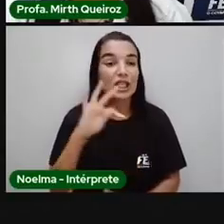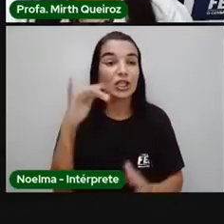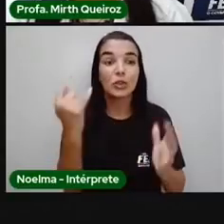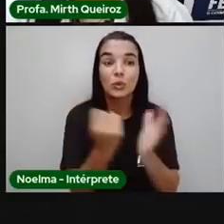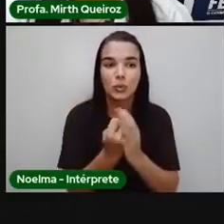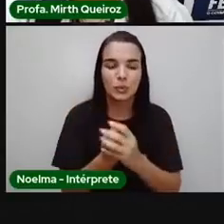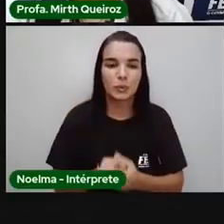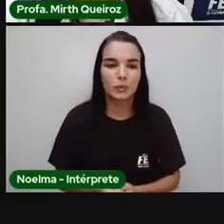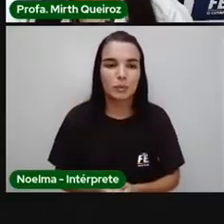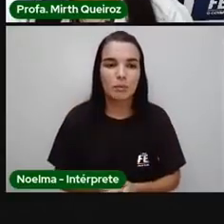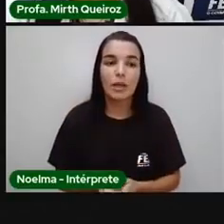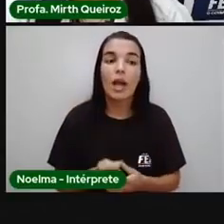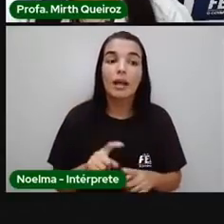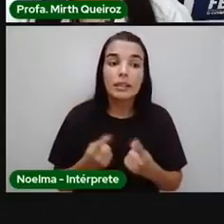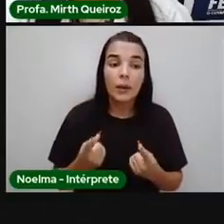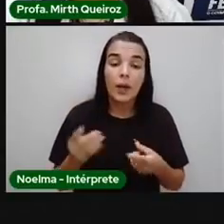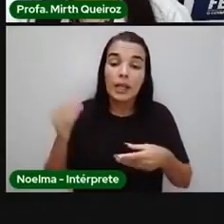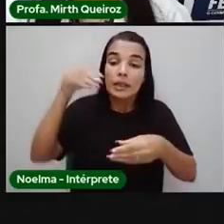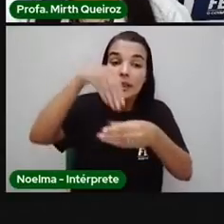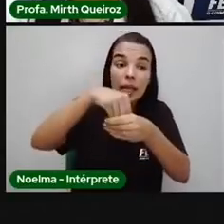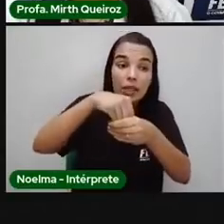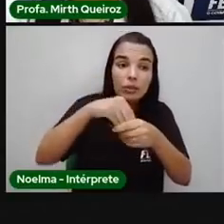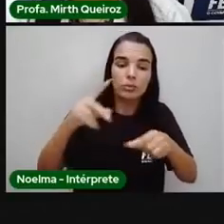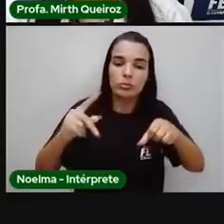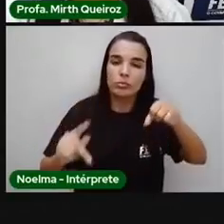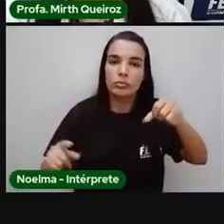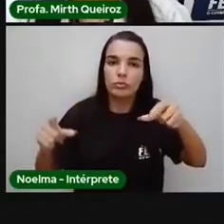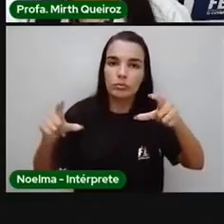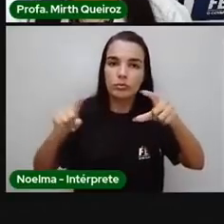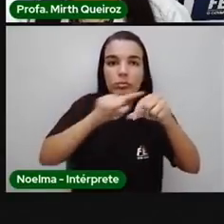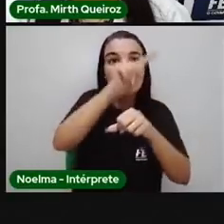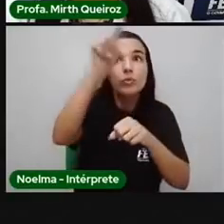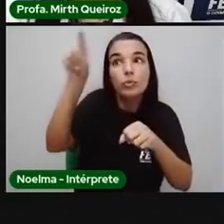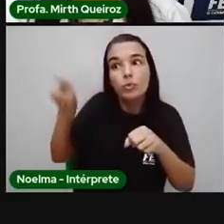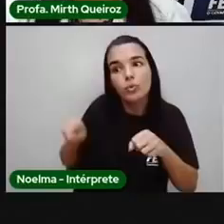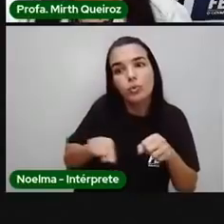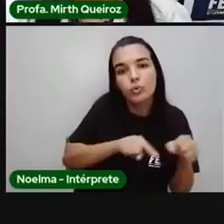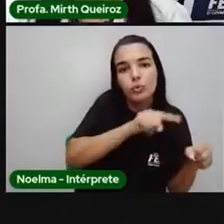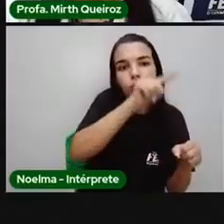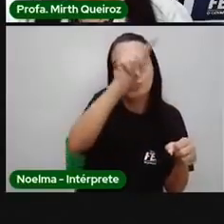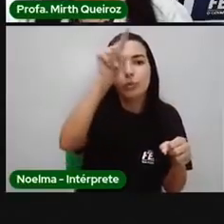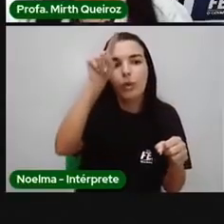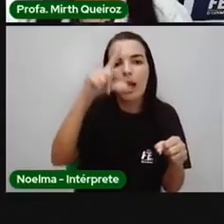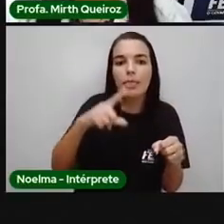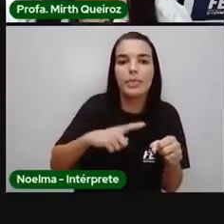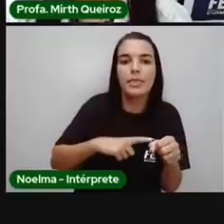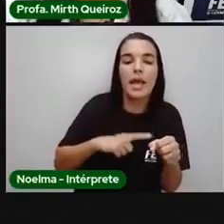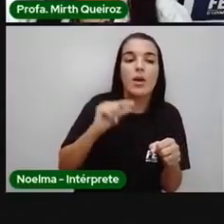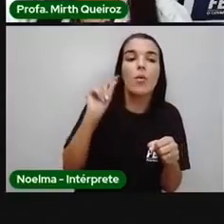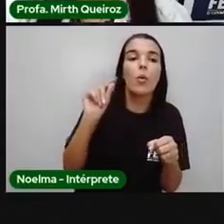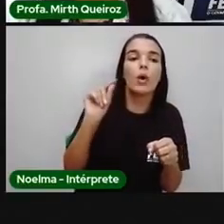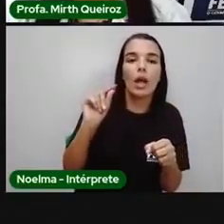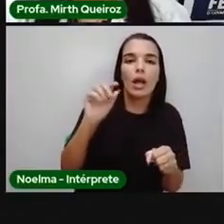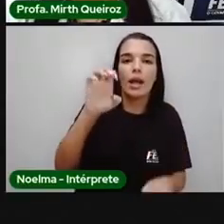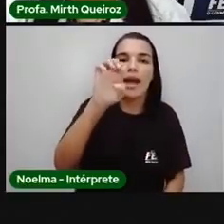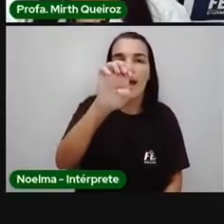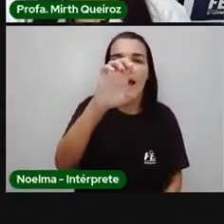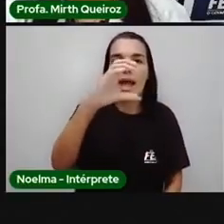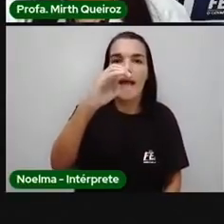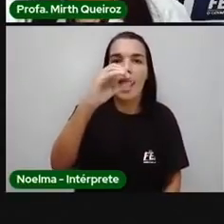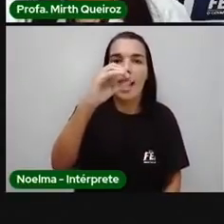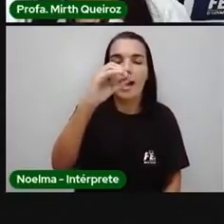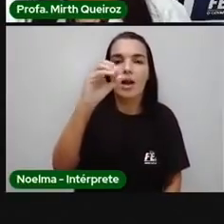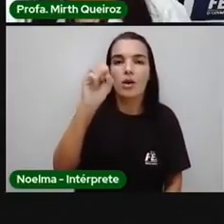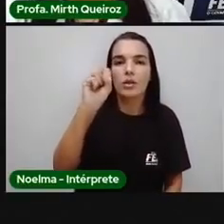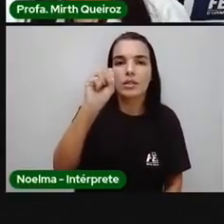Dentro da biosfera, a gente tem aqui o ecossistema. No ecossistema, nós vamos